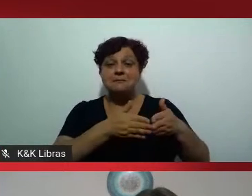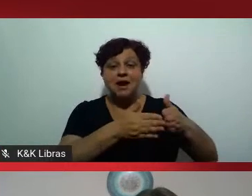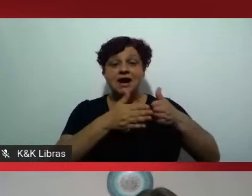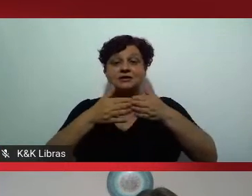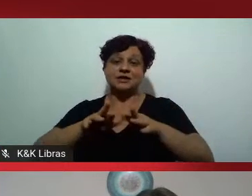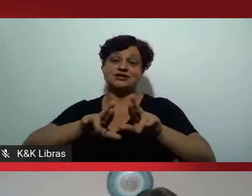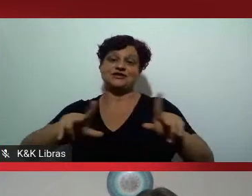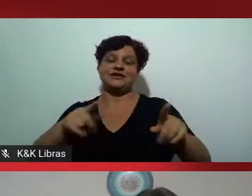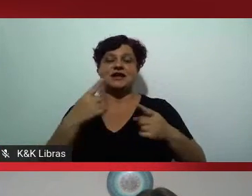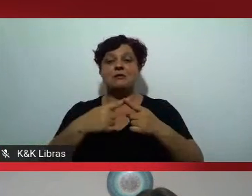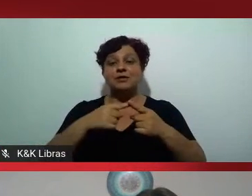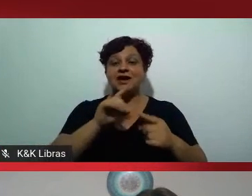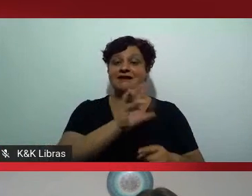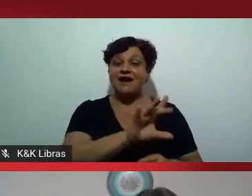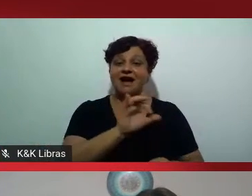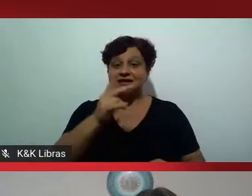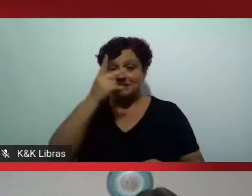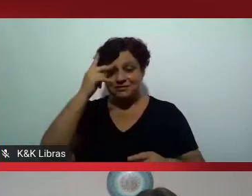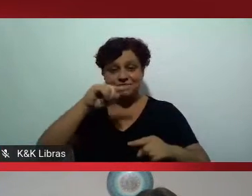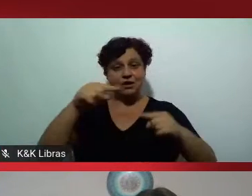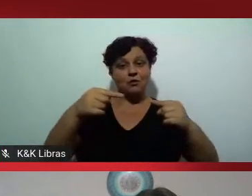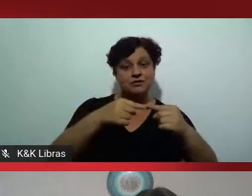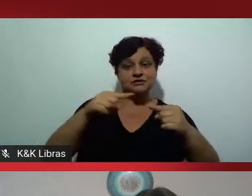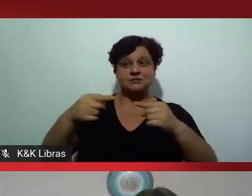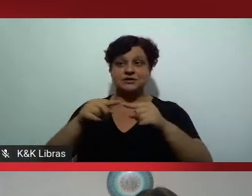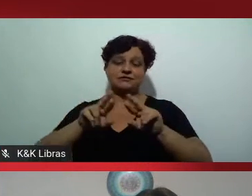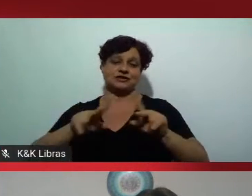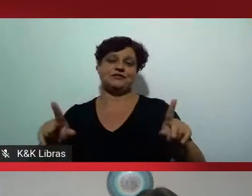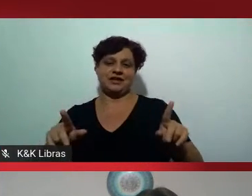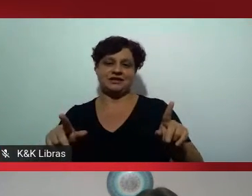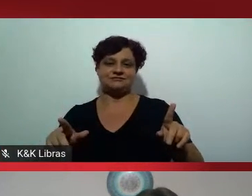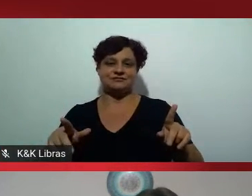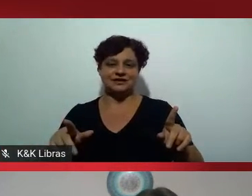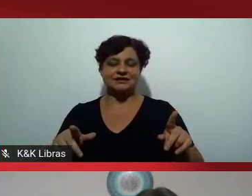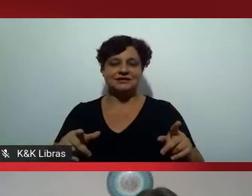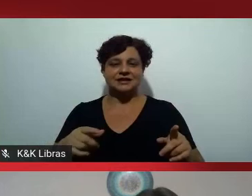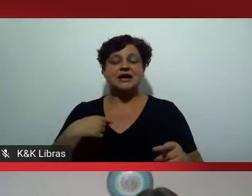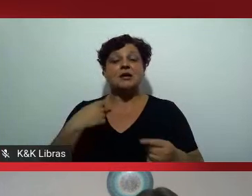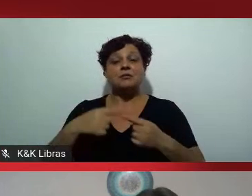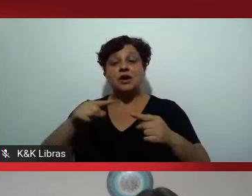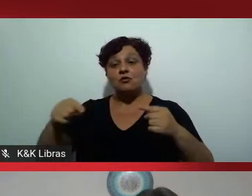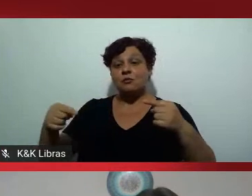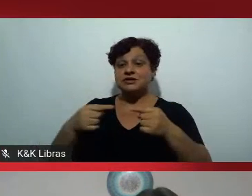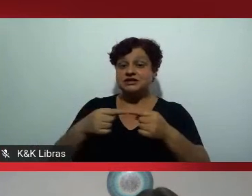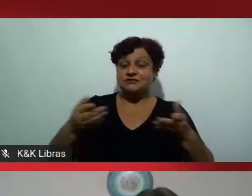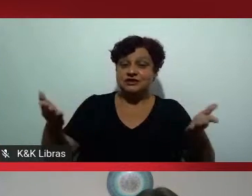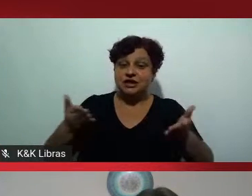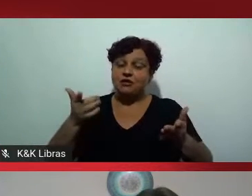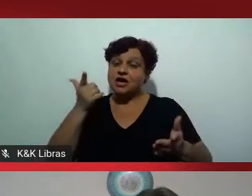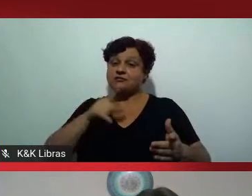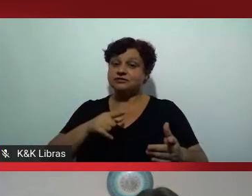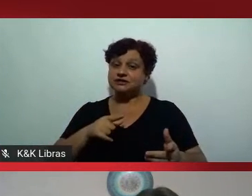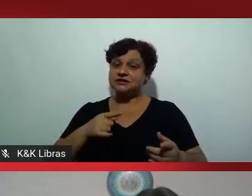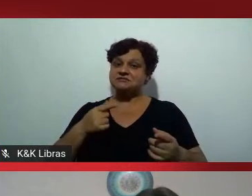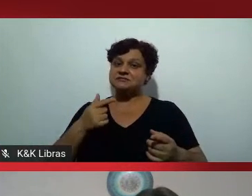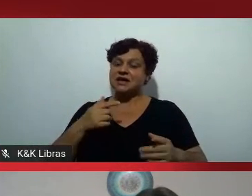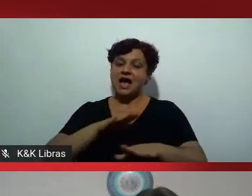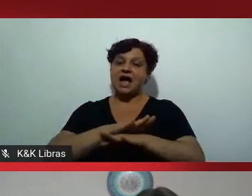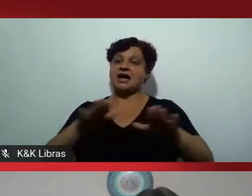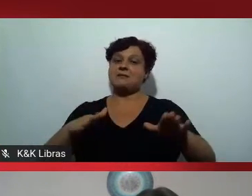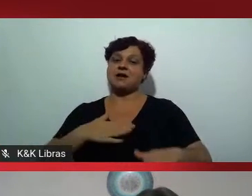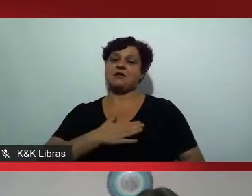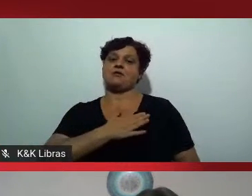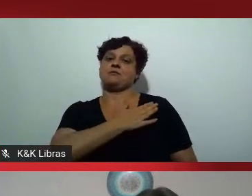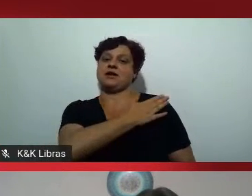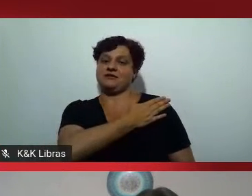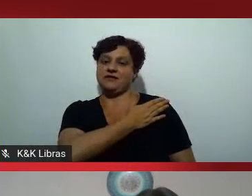cada um tem o seu espaço a ser ocupado para que o objetivo dessa guerra dessa batalha que é vencer de uma vez por todas o preconceito que